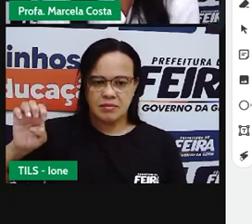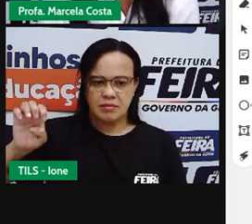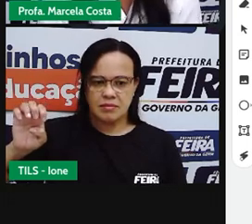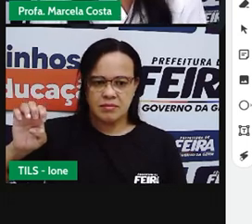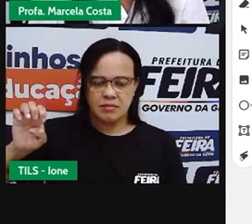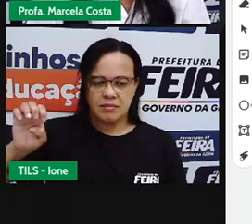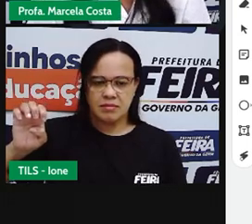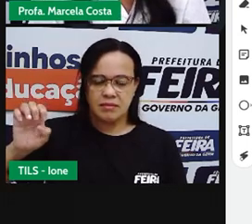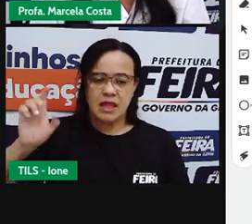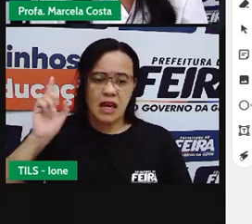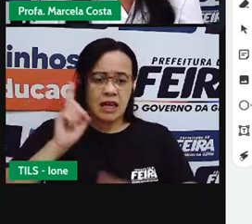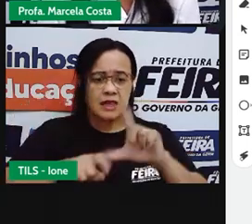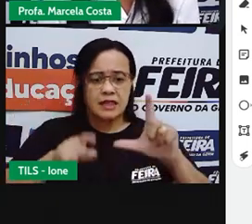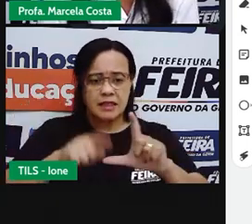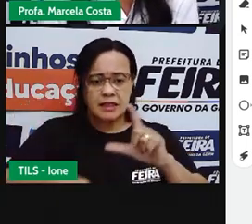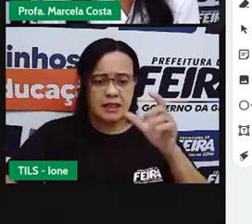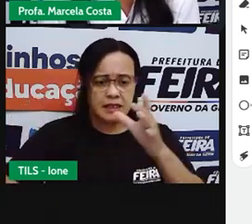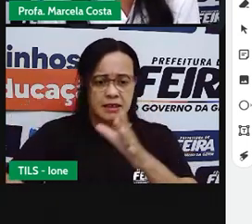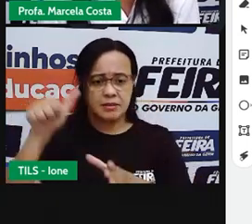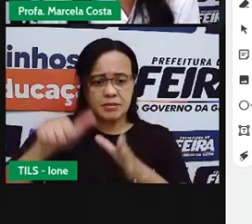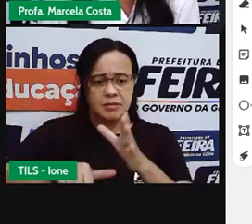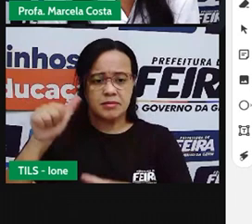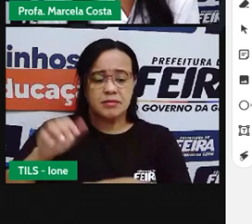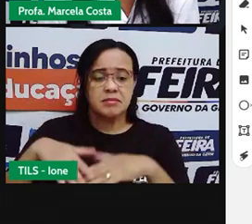é a inicial dessa palavra?